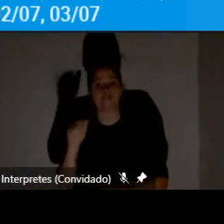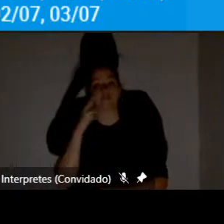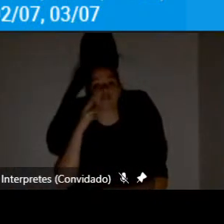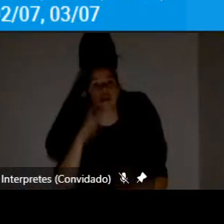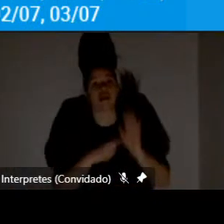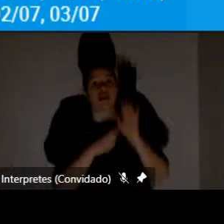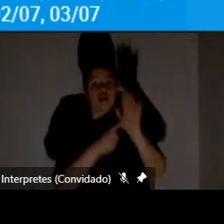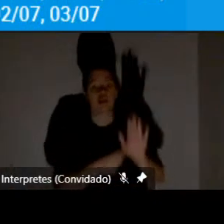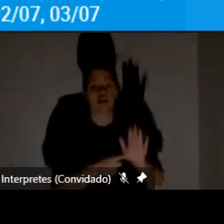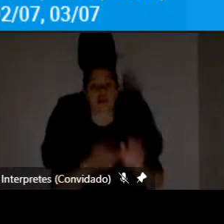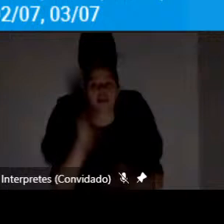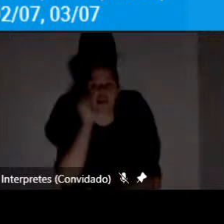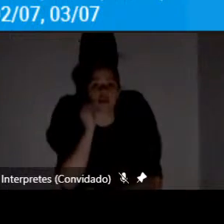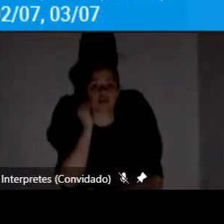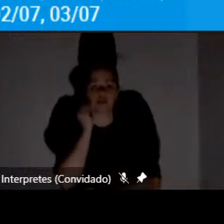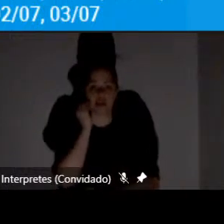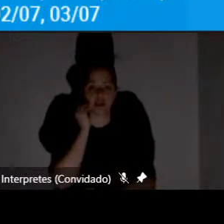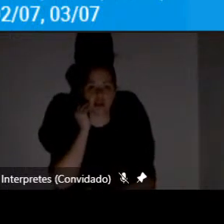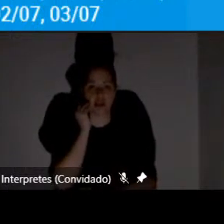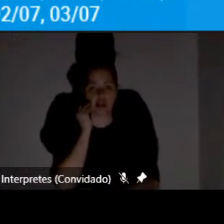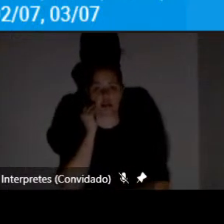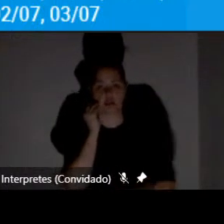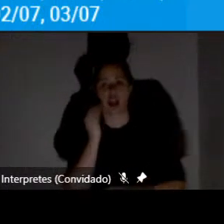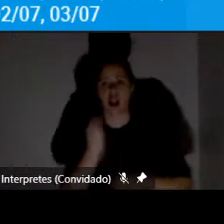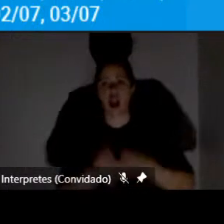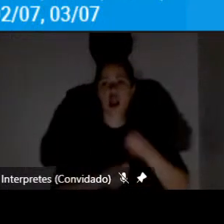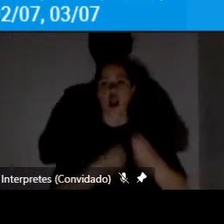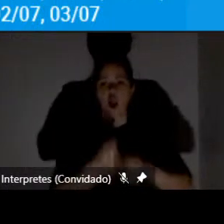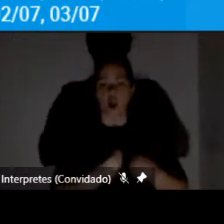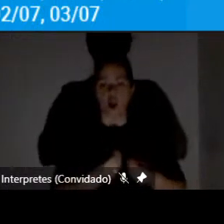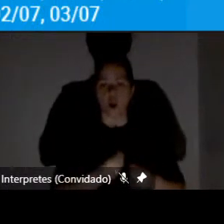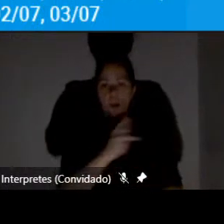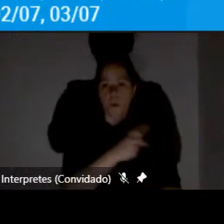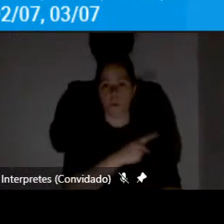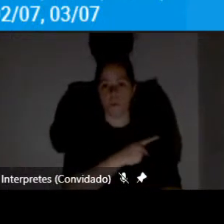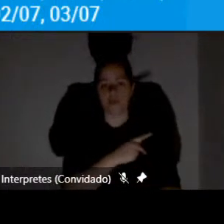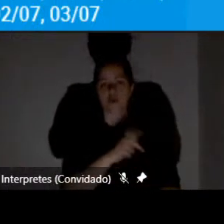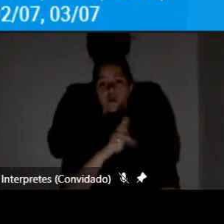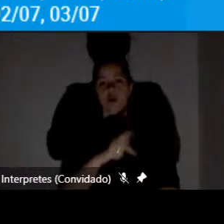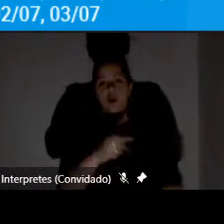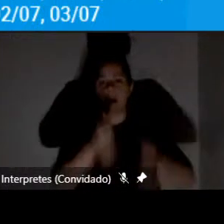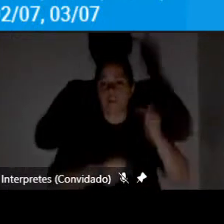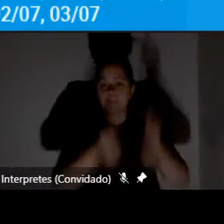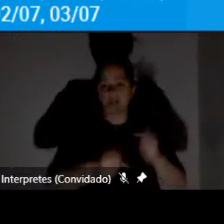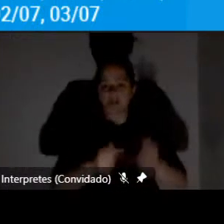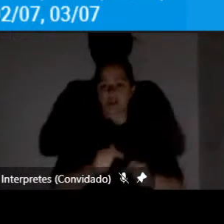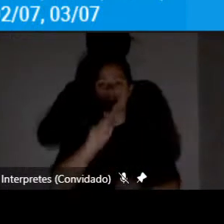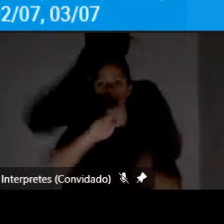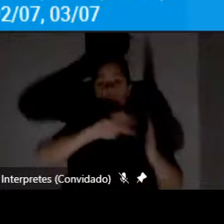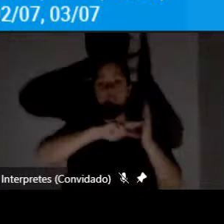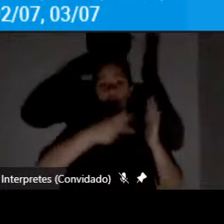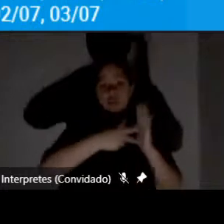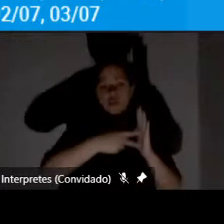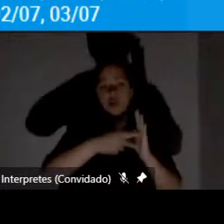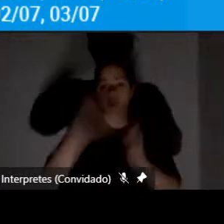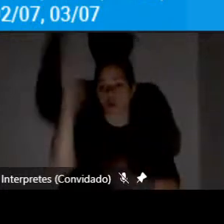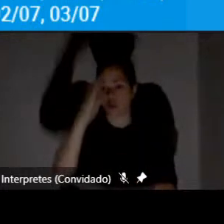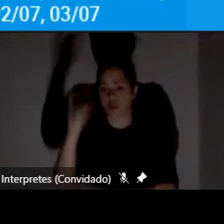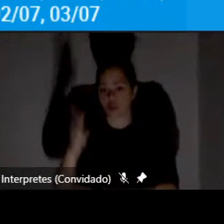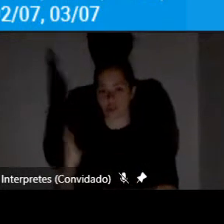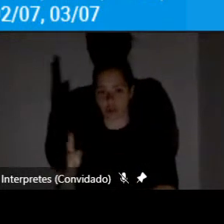experiência e como, politicamente, isso significou, por exemplo, no Brasil, a